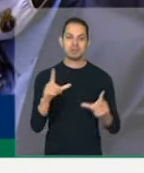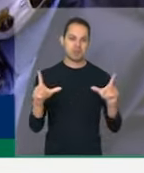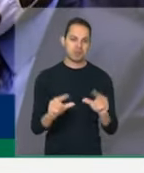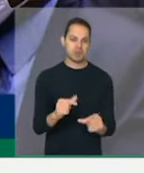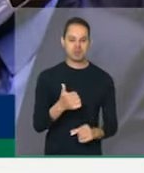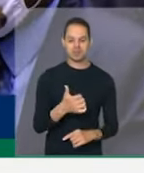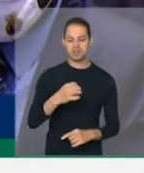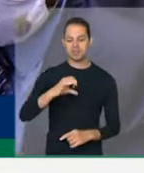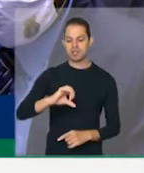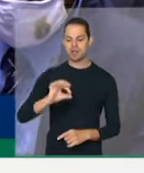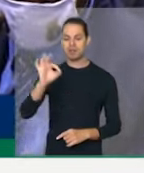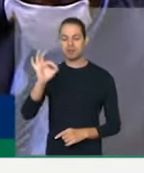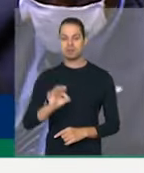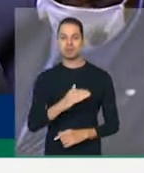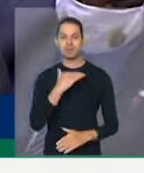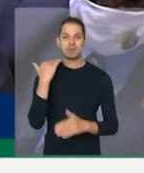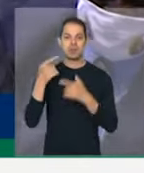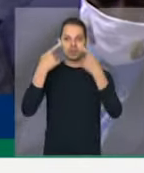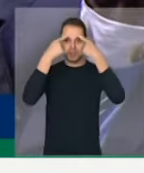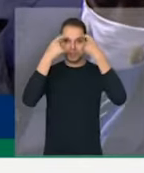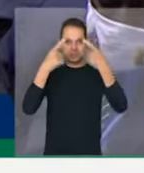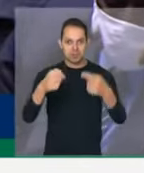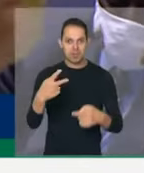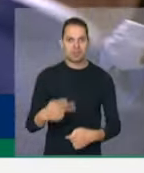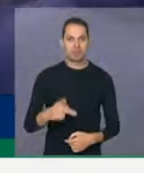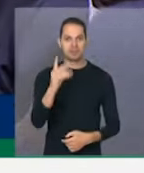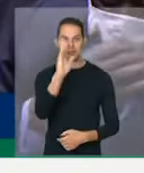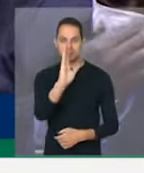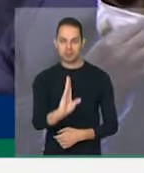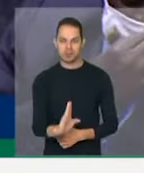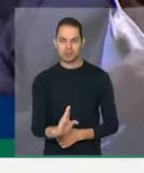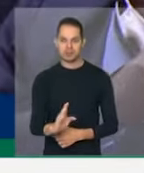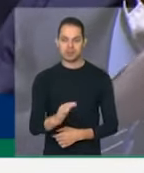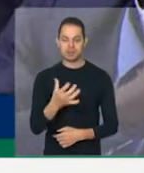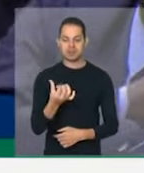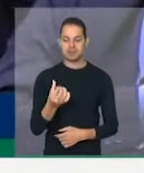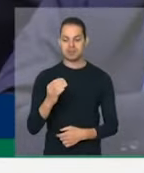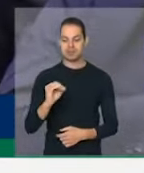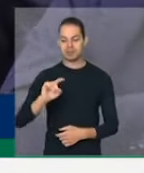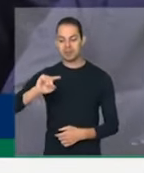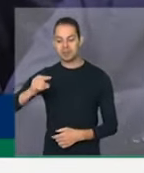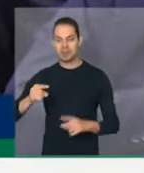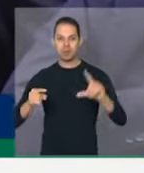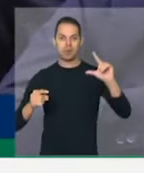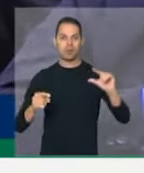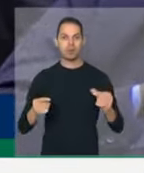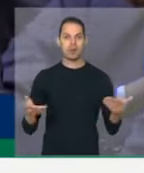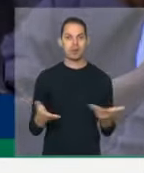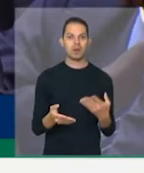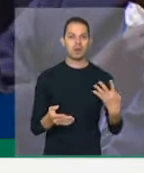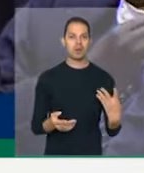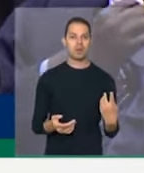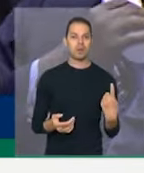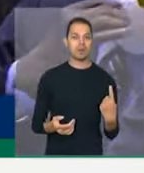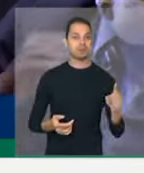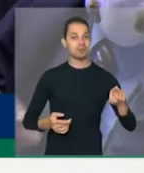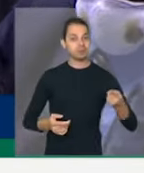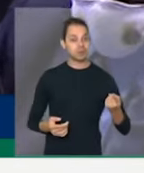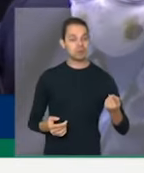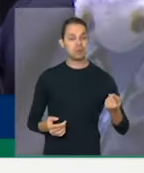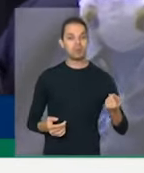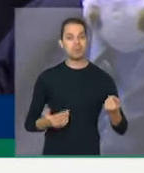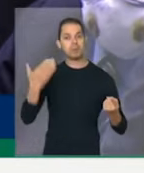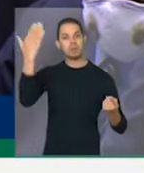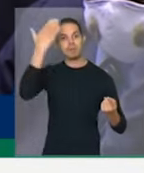o número de mortes violentas no Brasil. De mais de 60 mil, diminuiu para 41 mil. Isso